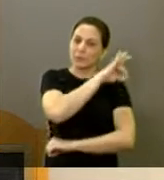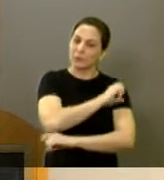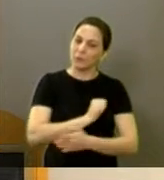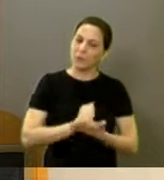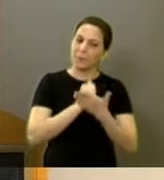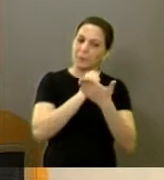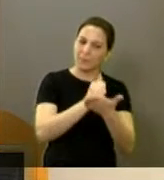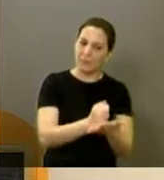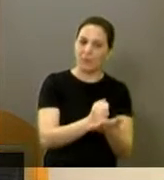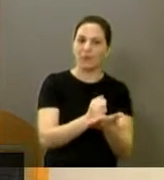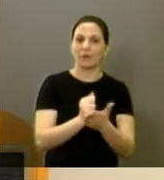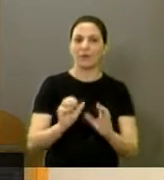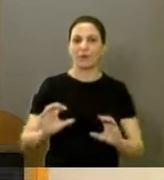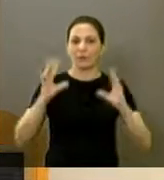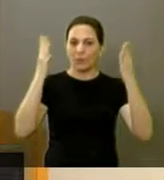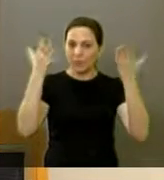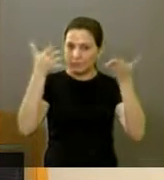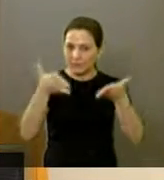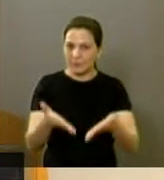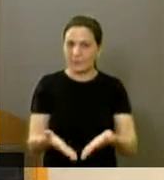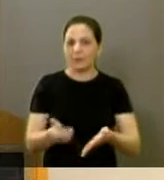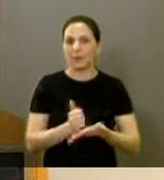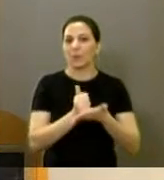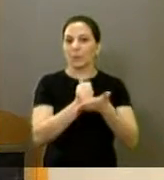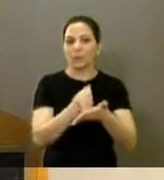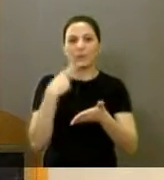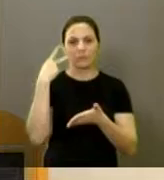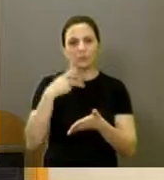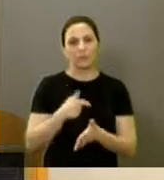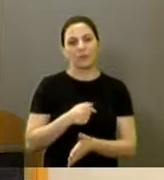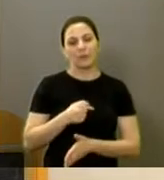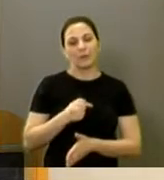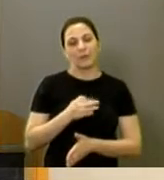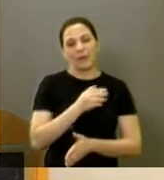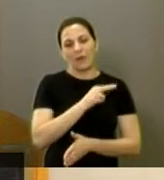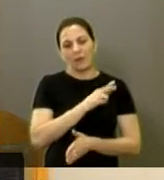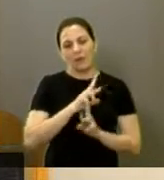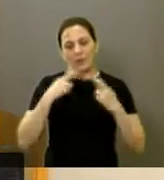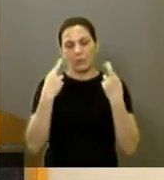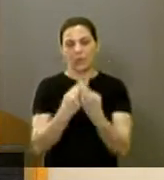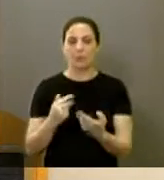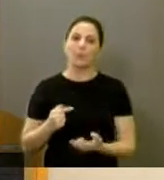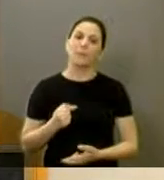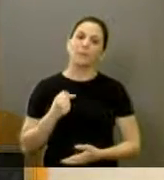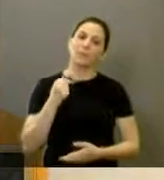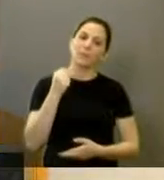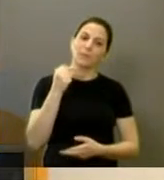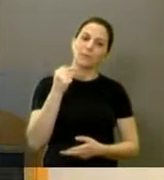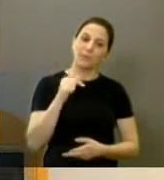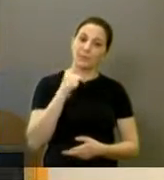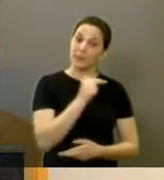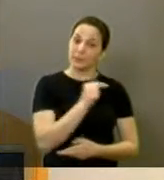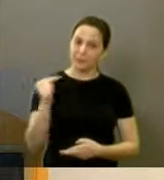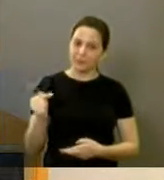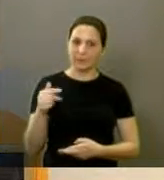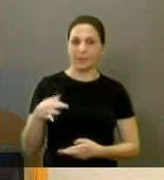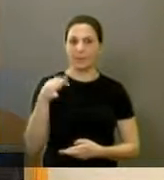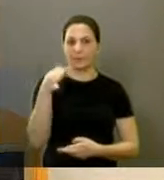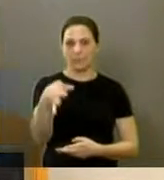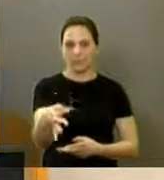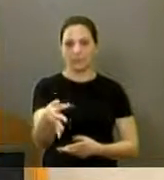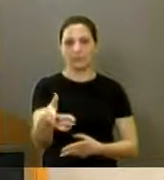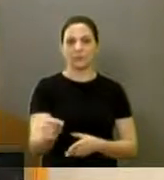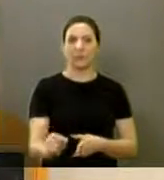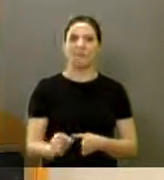desse evento, e contar com o apoio dos vereadores, que na próxima sessão, vem um projeto para inclusão no calendário de eventos do município.